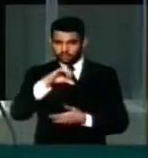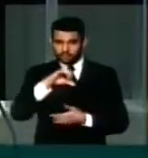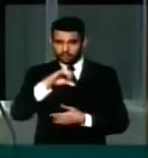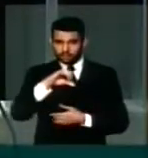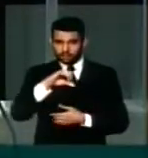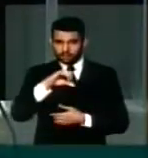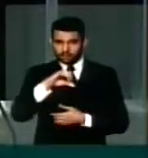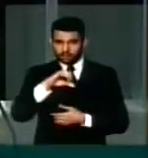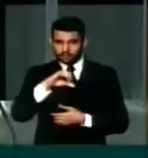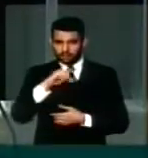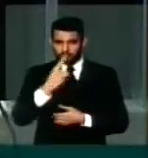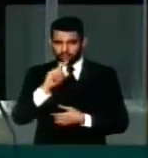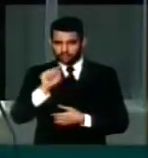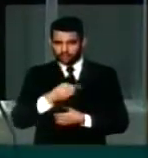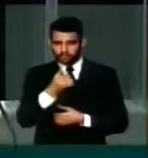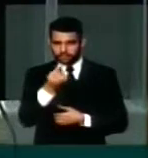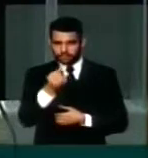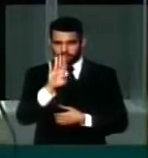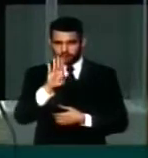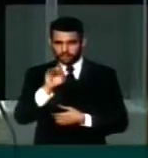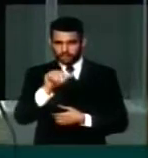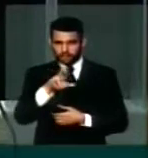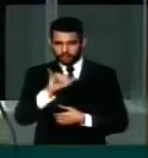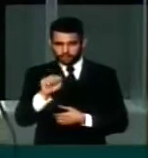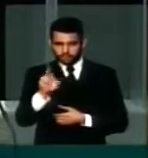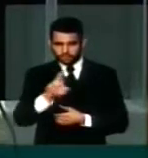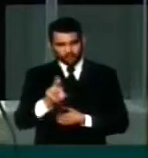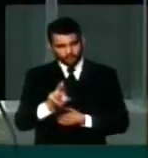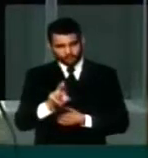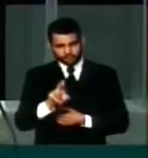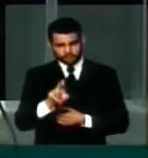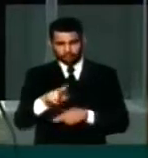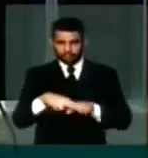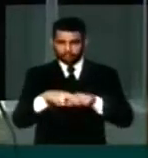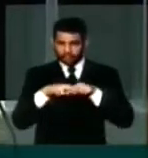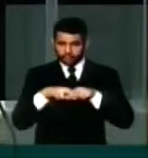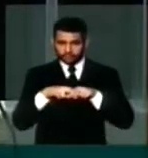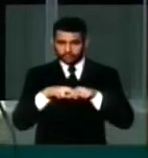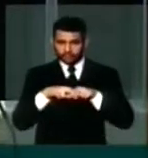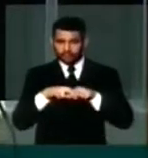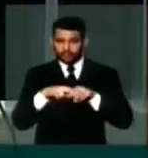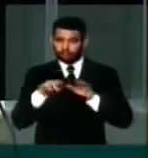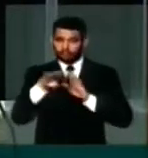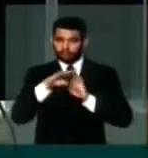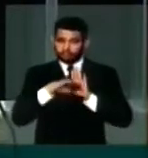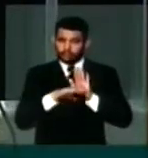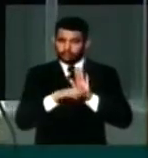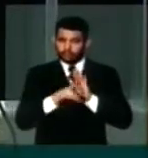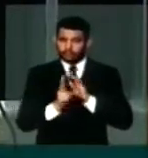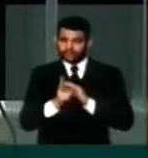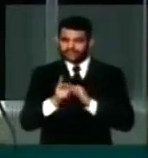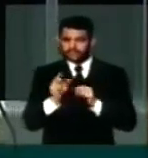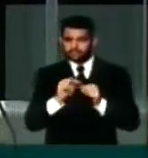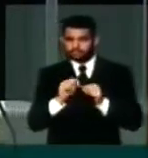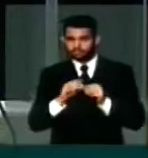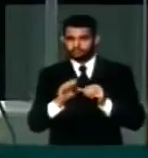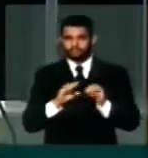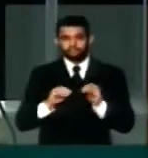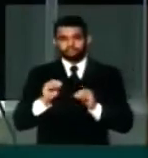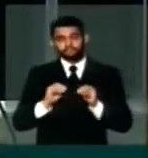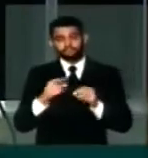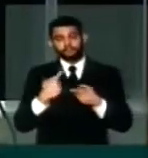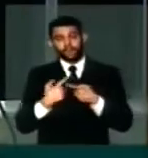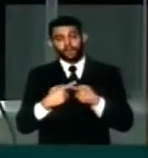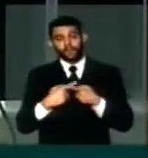,6 bilhões de reais. Portanto, essa PEC é saneadora na